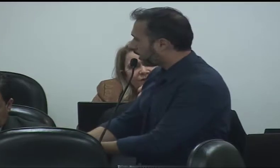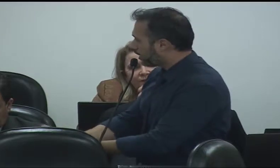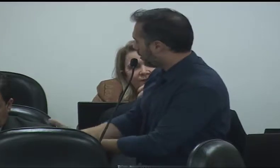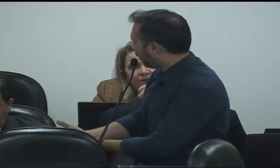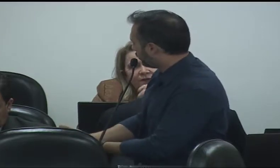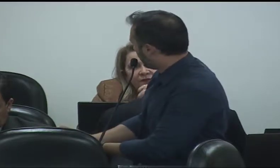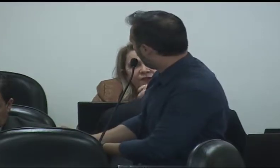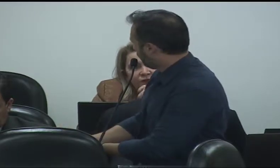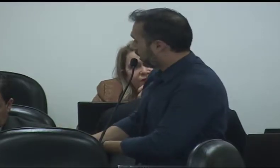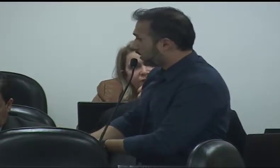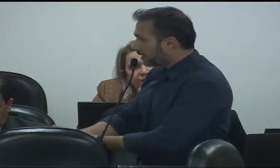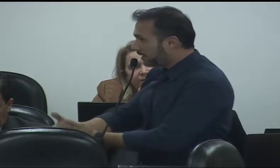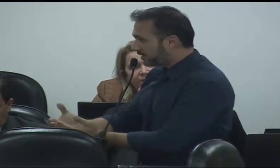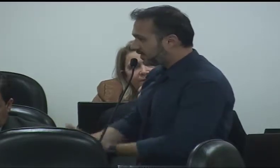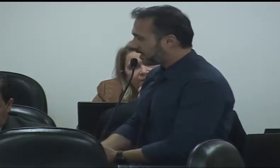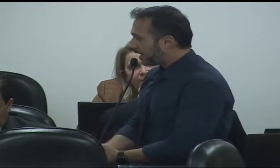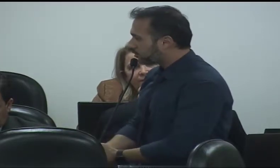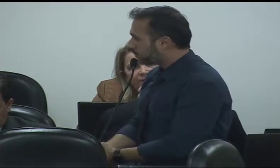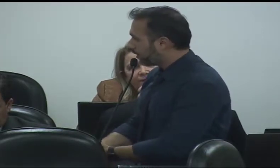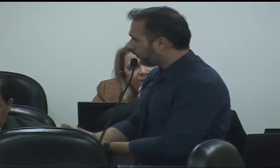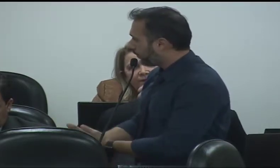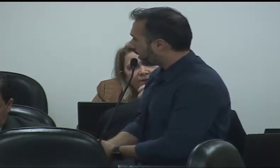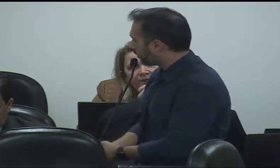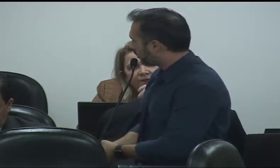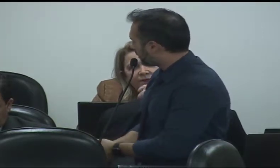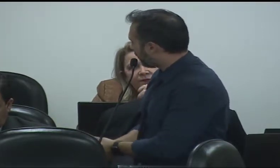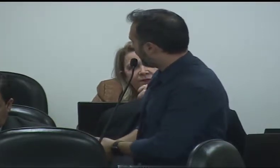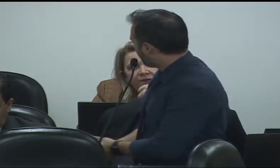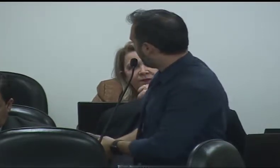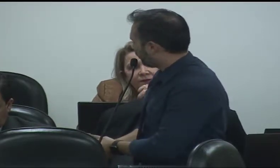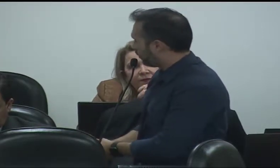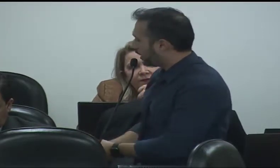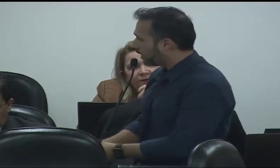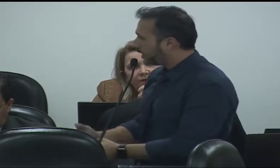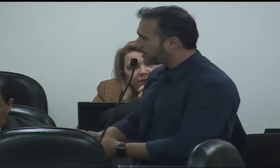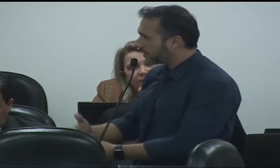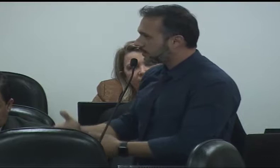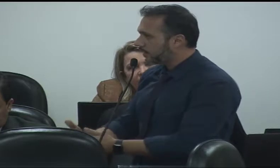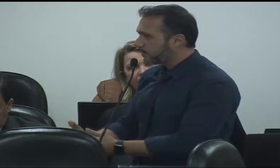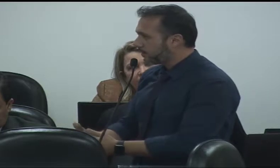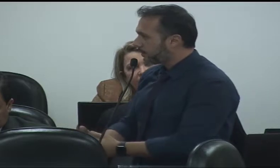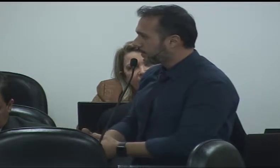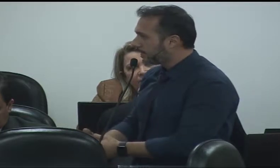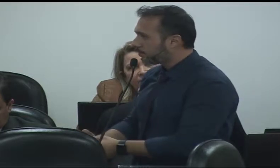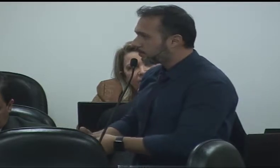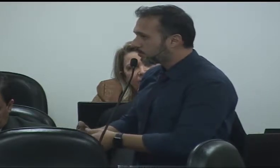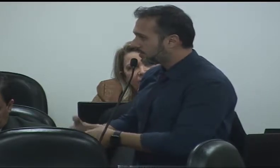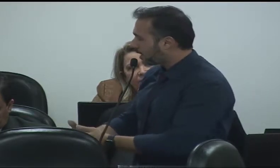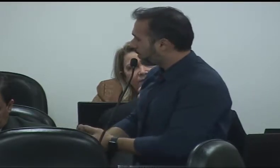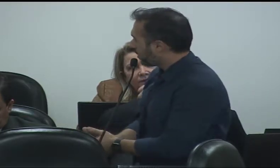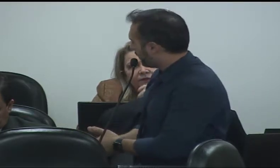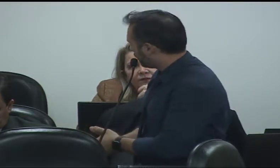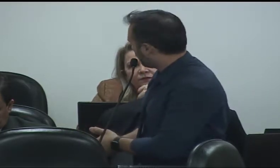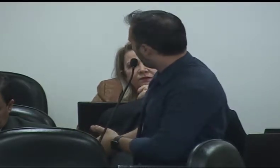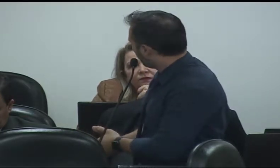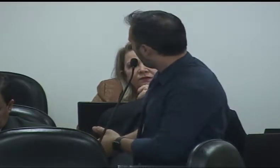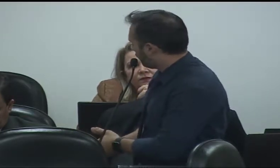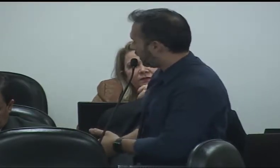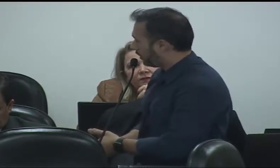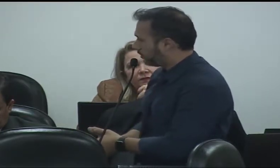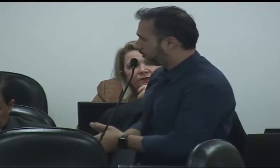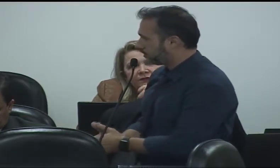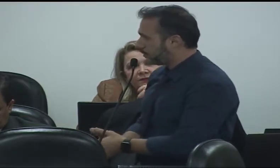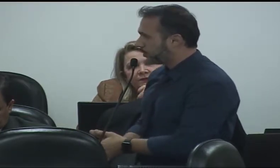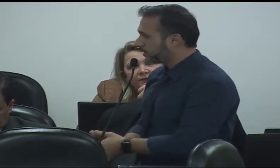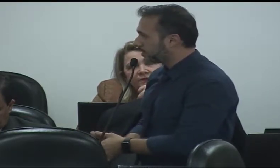embora ou não e se, caso o pneu fica no estabelecimento dele, ele já tem os encaminhamentos com relação